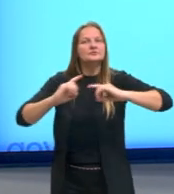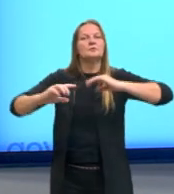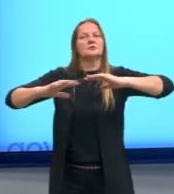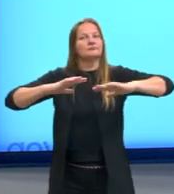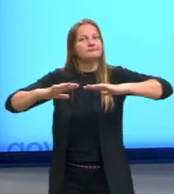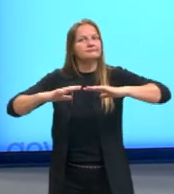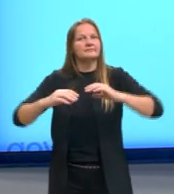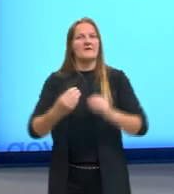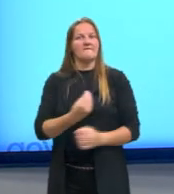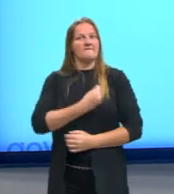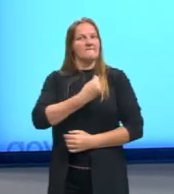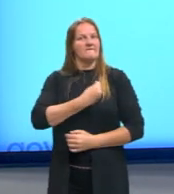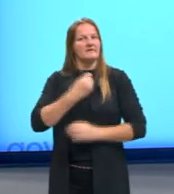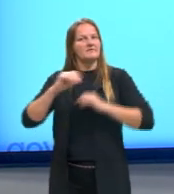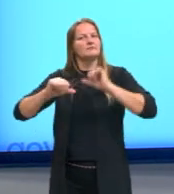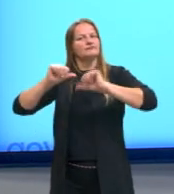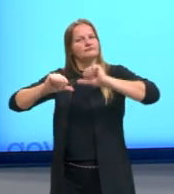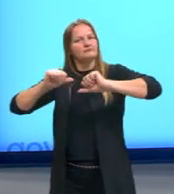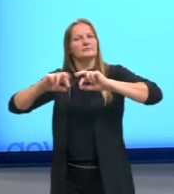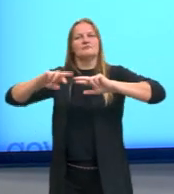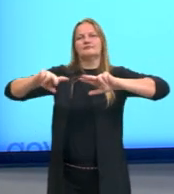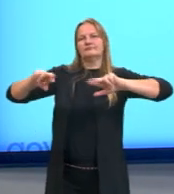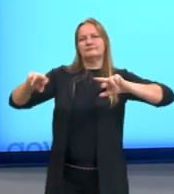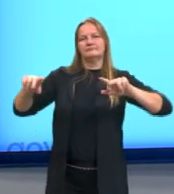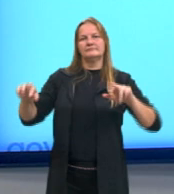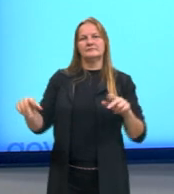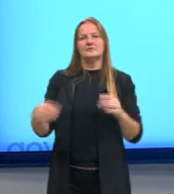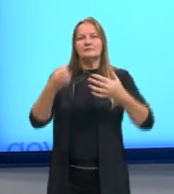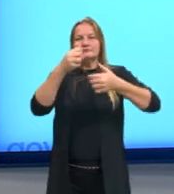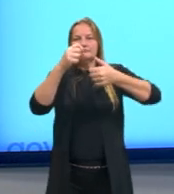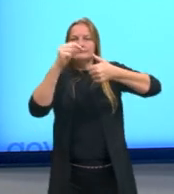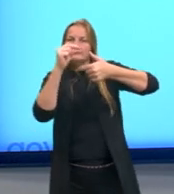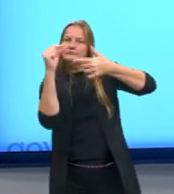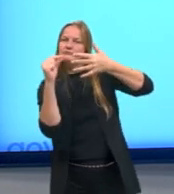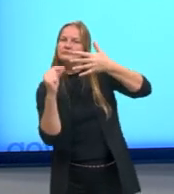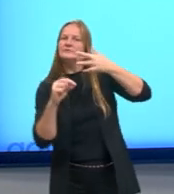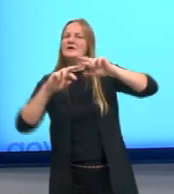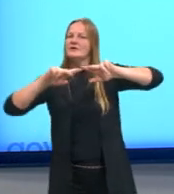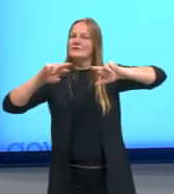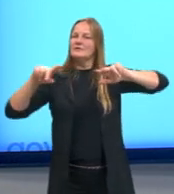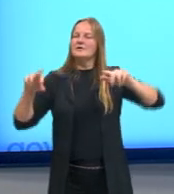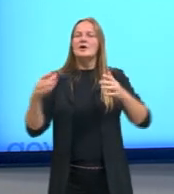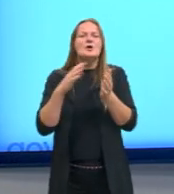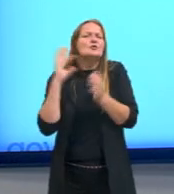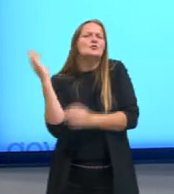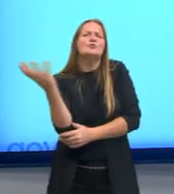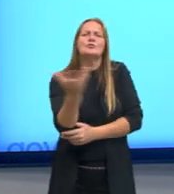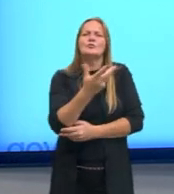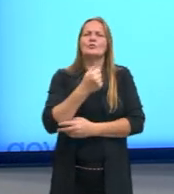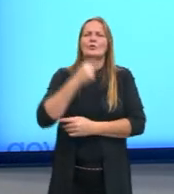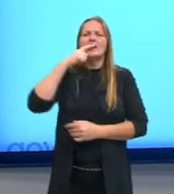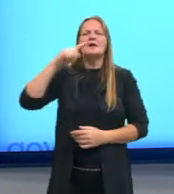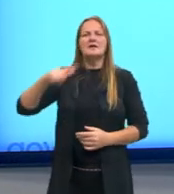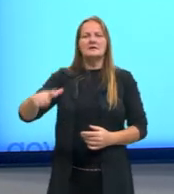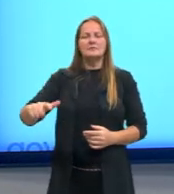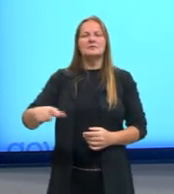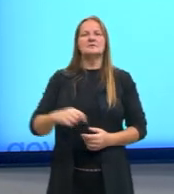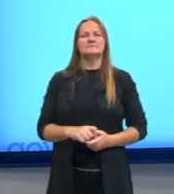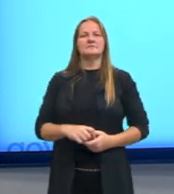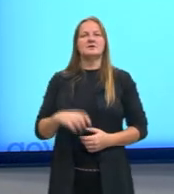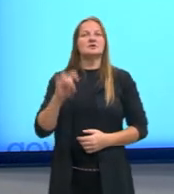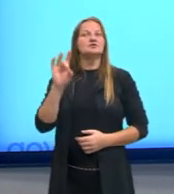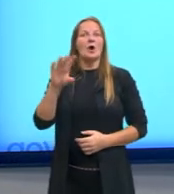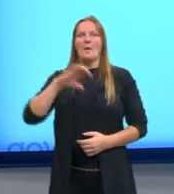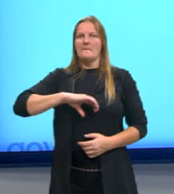sujeita a variações. Essa peculiaridade de toda e qualquer língua, isso é importante destacar, não é só com a